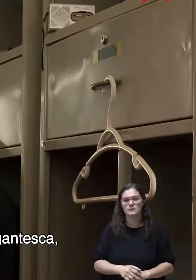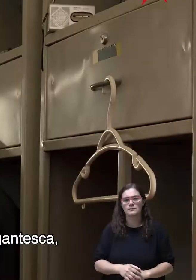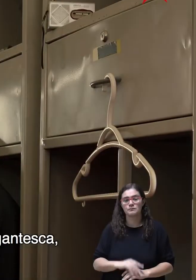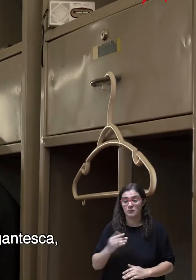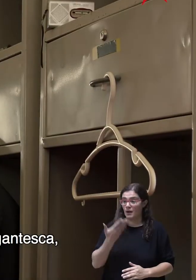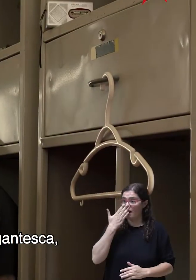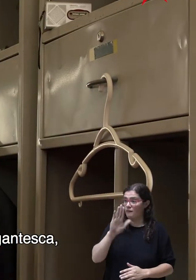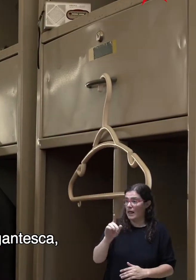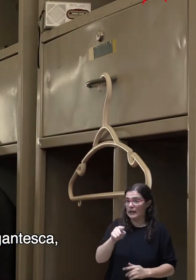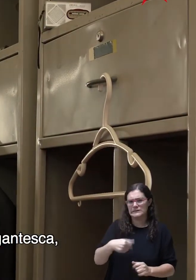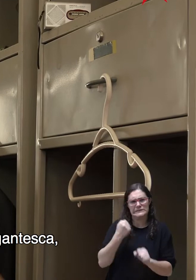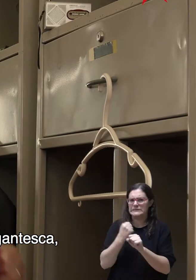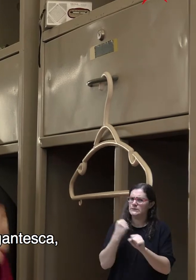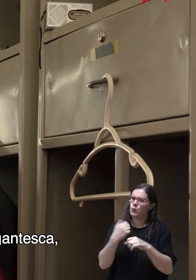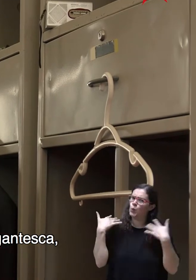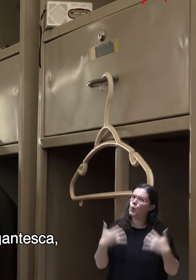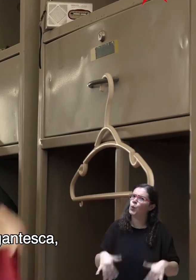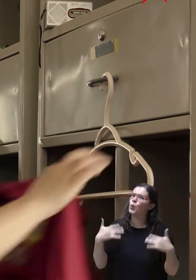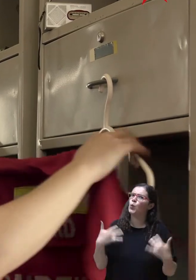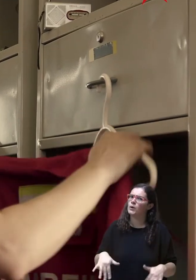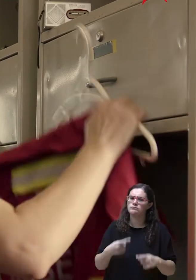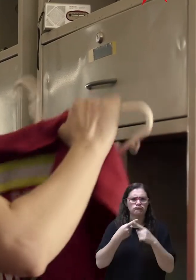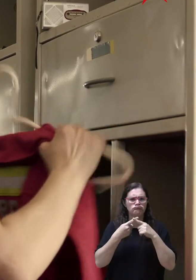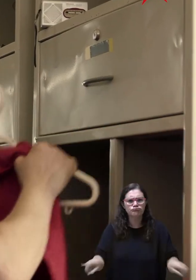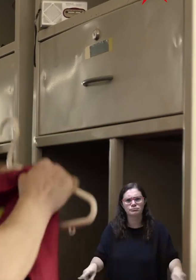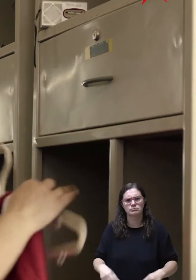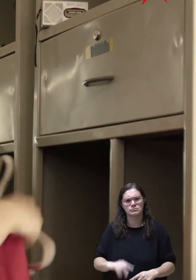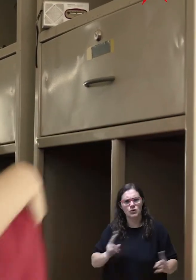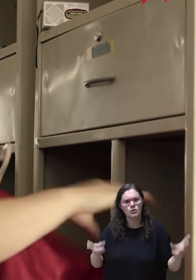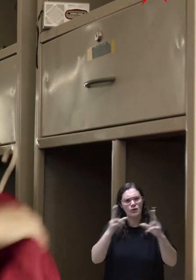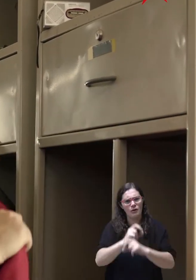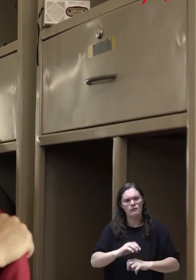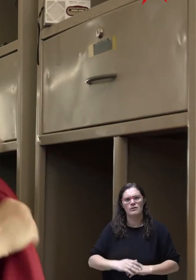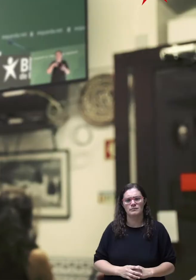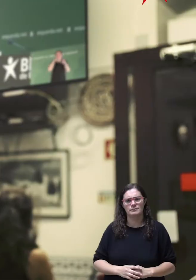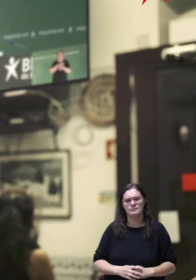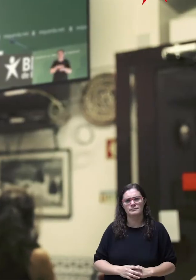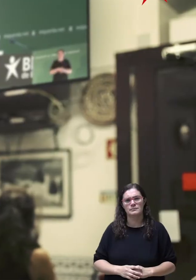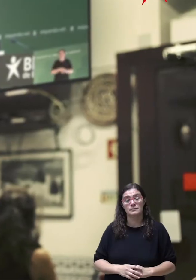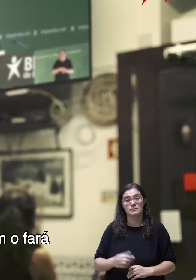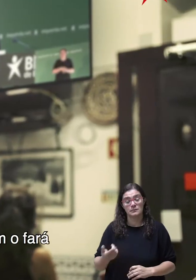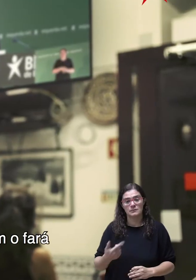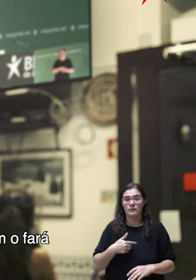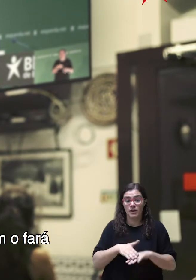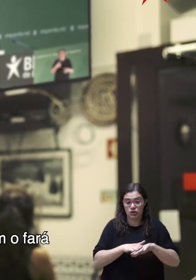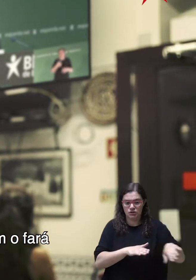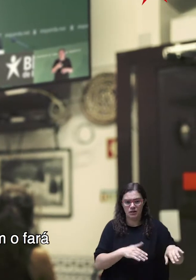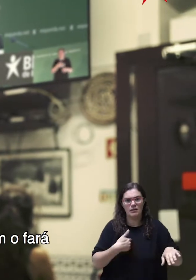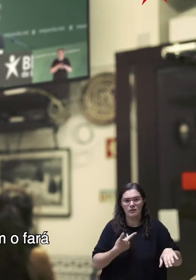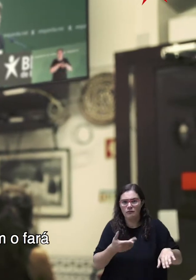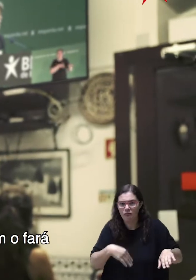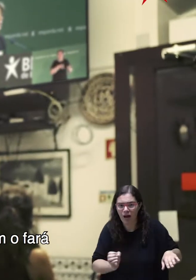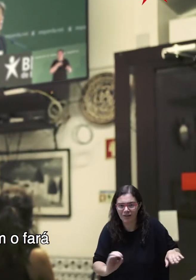E temos à nossa frente uma tarefa gigantesca. Diferente. Nova. Que eu fará à